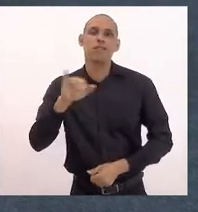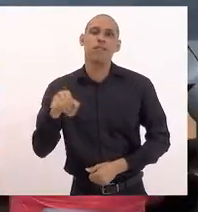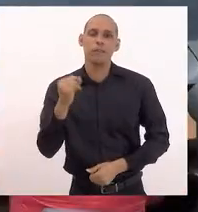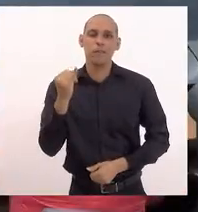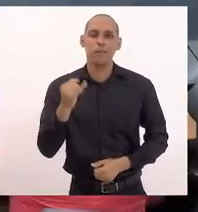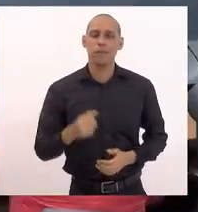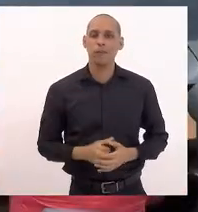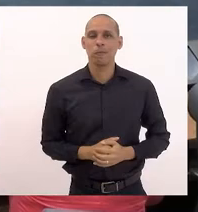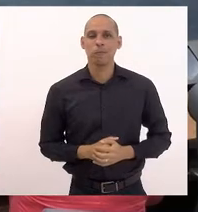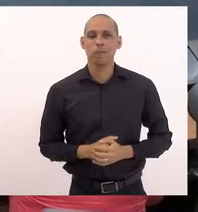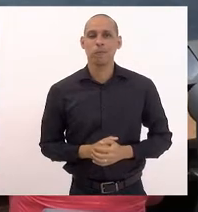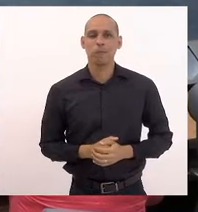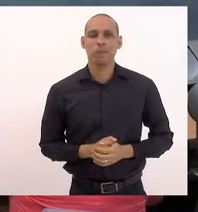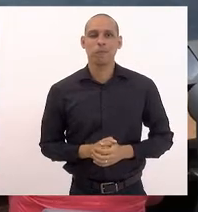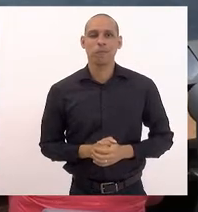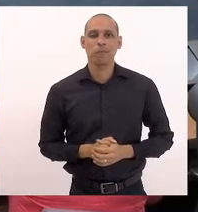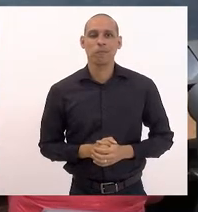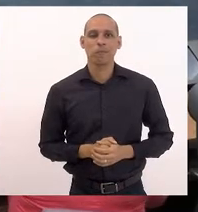Justiça.